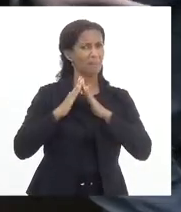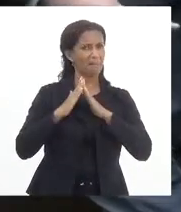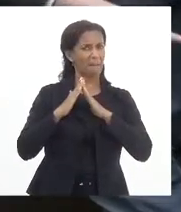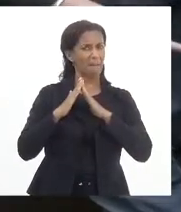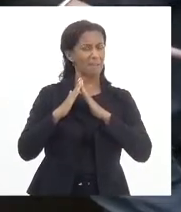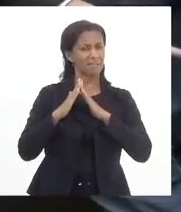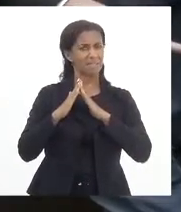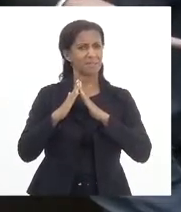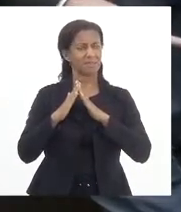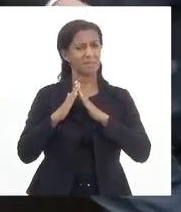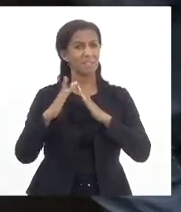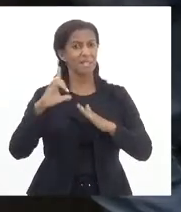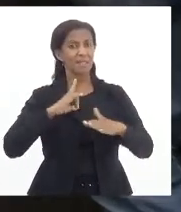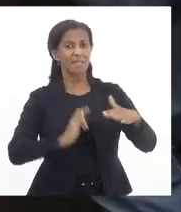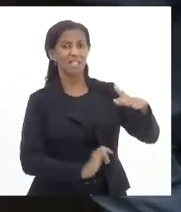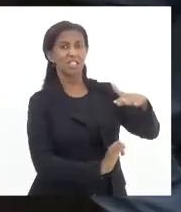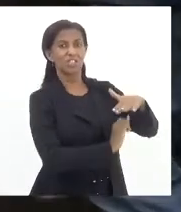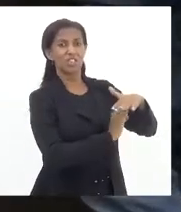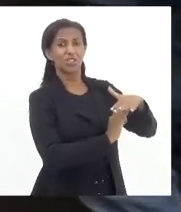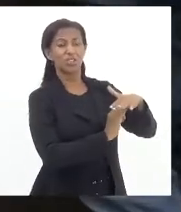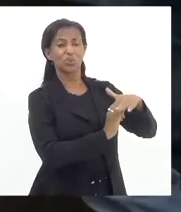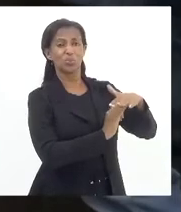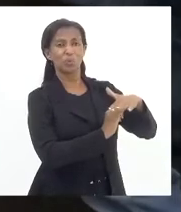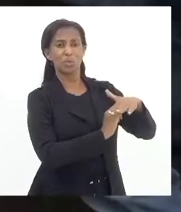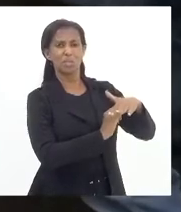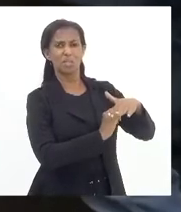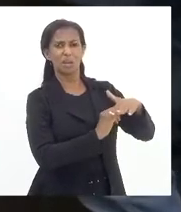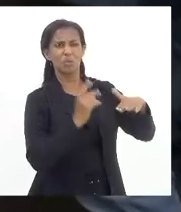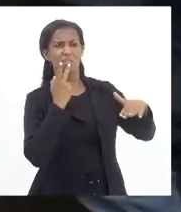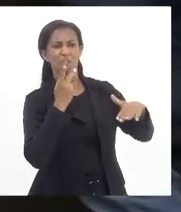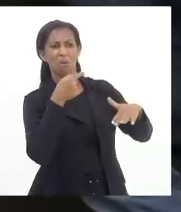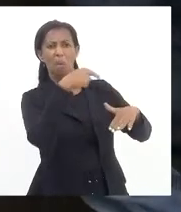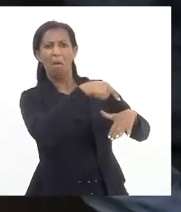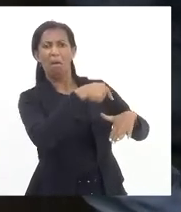teve lockdown, interpôr a ação para a gente para a gente não ser vacinado.